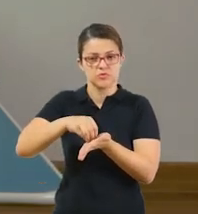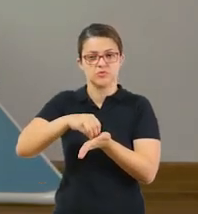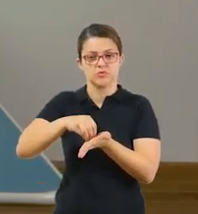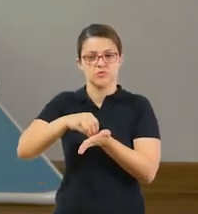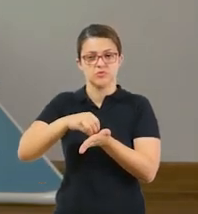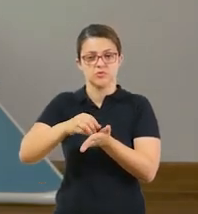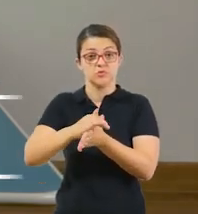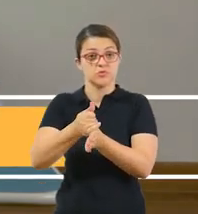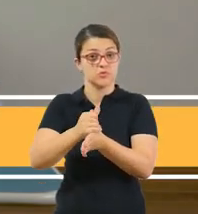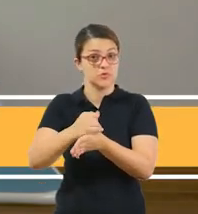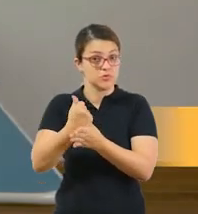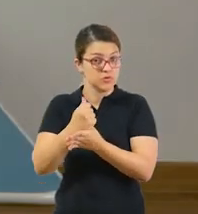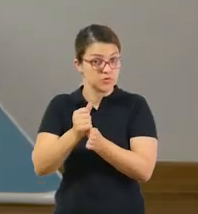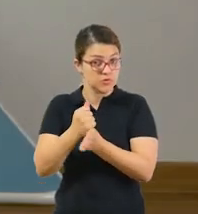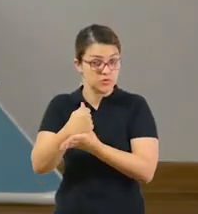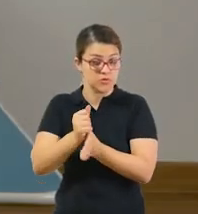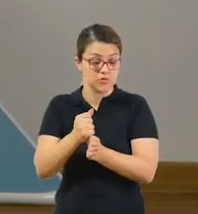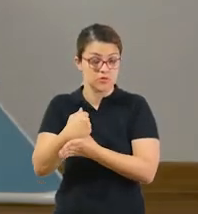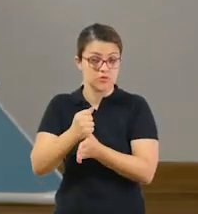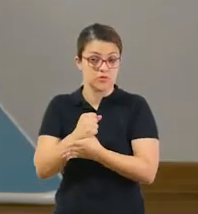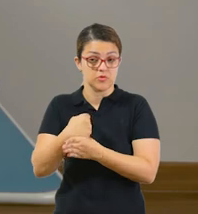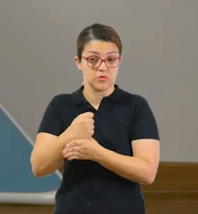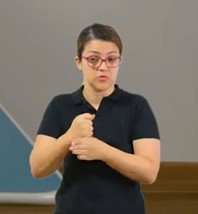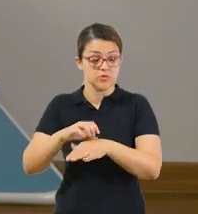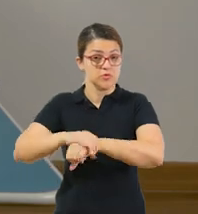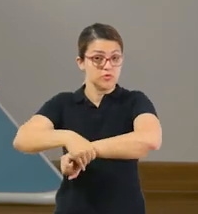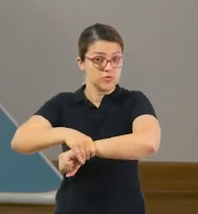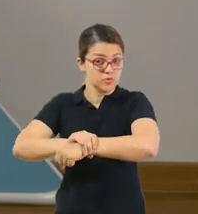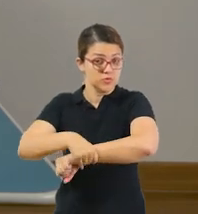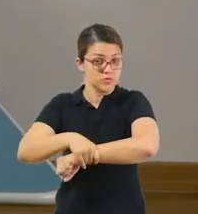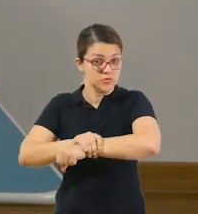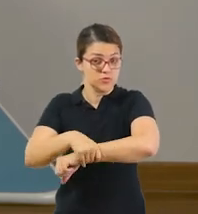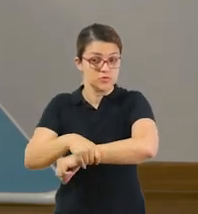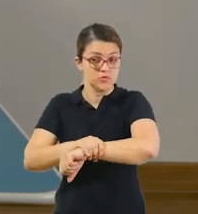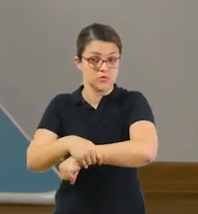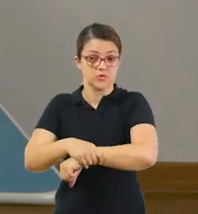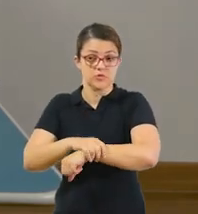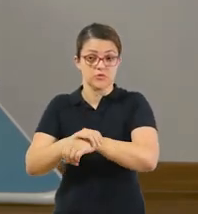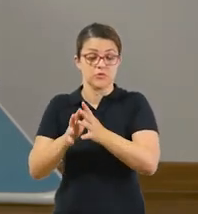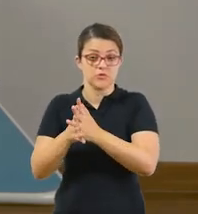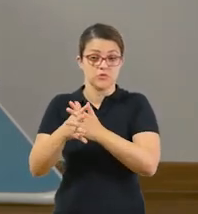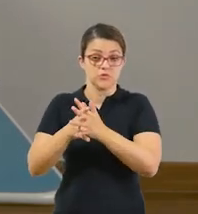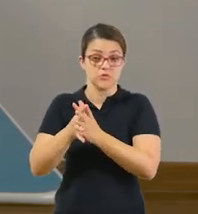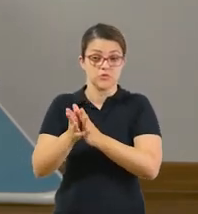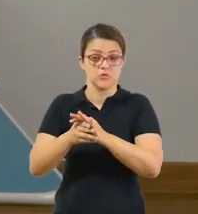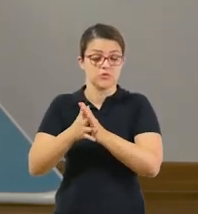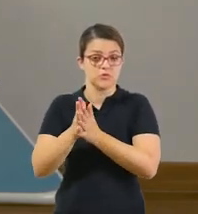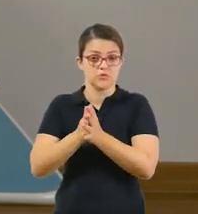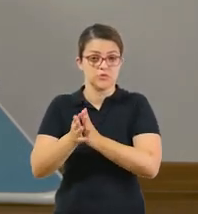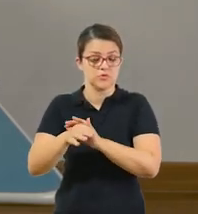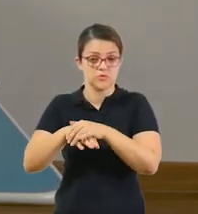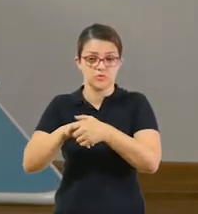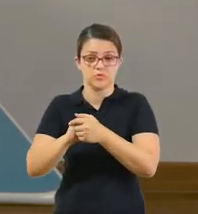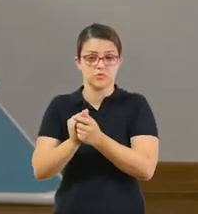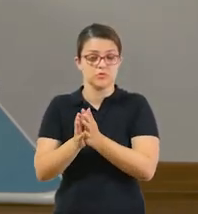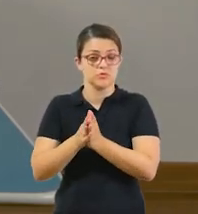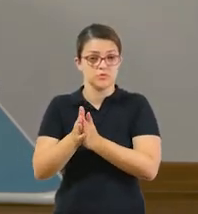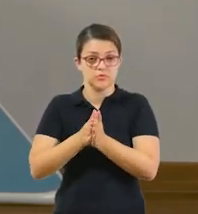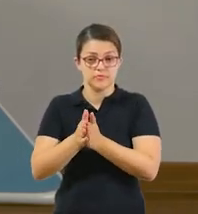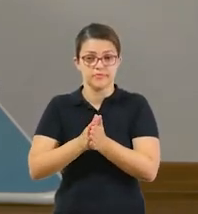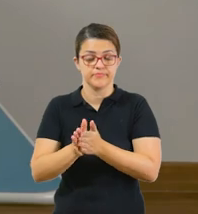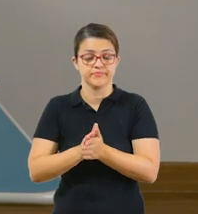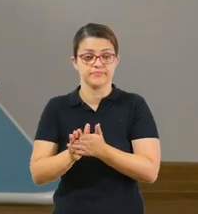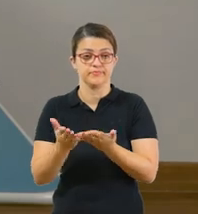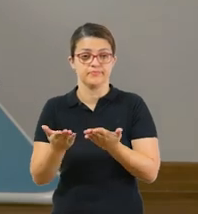aproveita e limpa bem a unha, o dedão, o punho, tá? Não se esqueçam de nenhuma